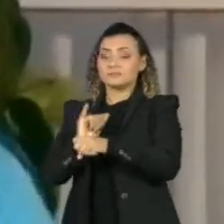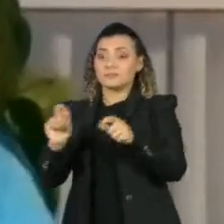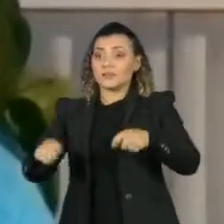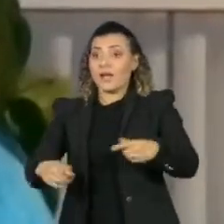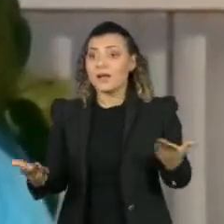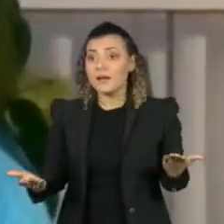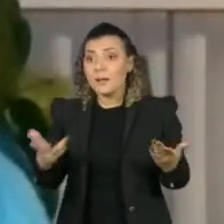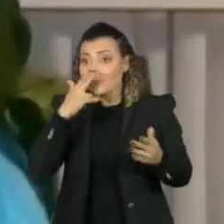afronta a lei das eleições.